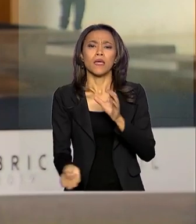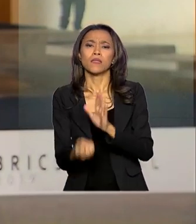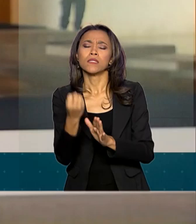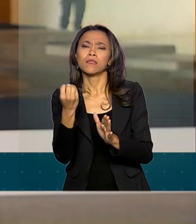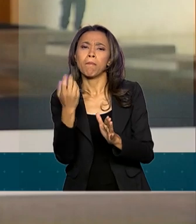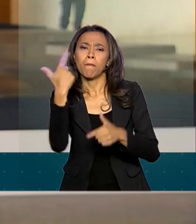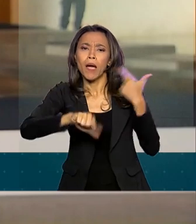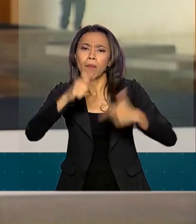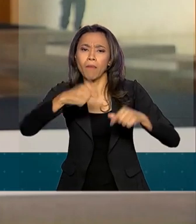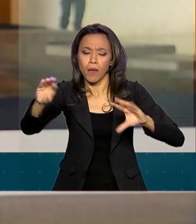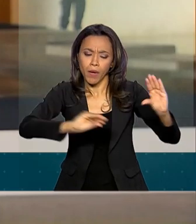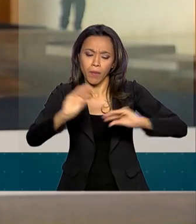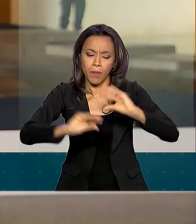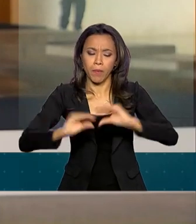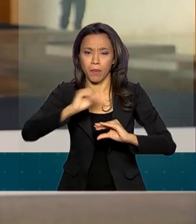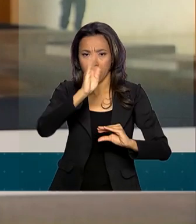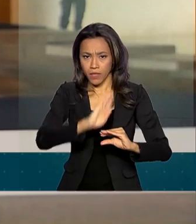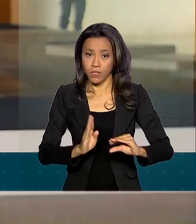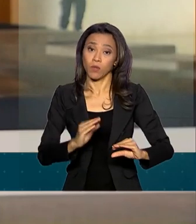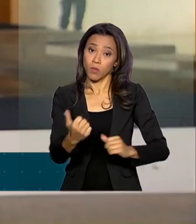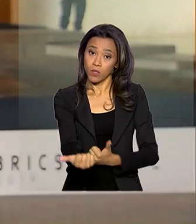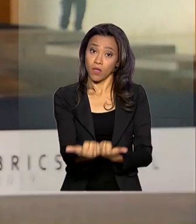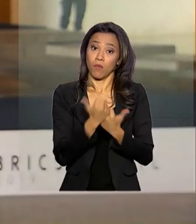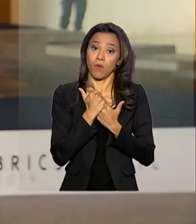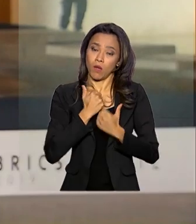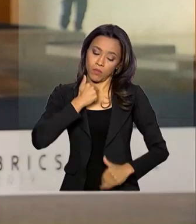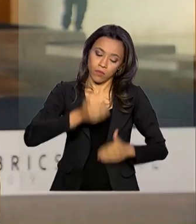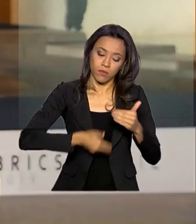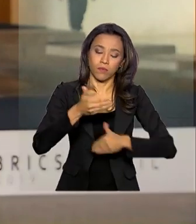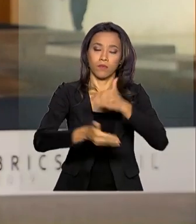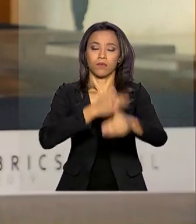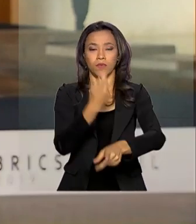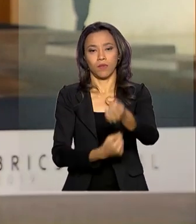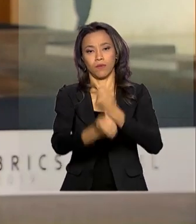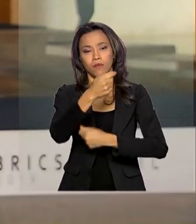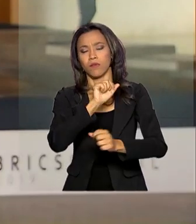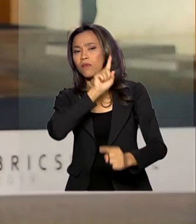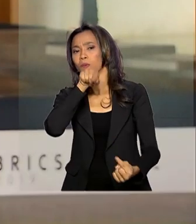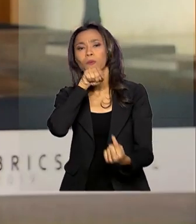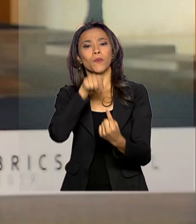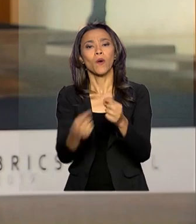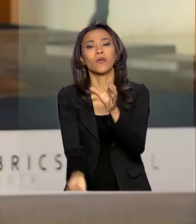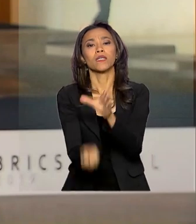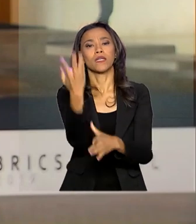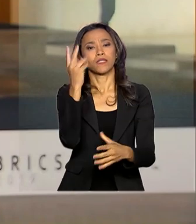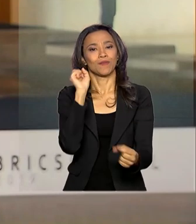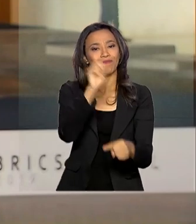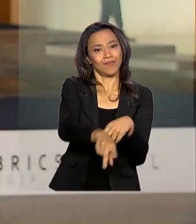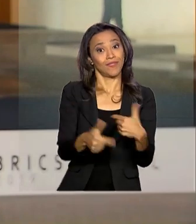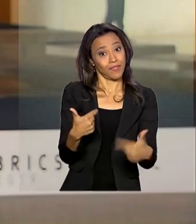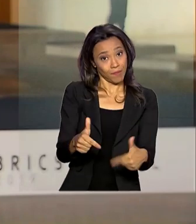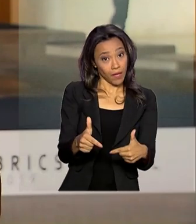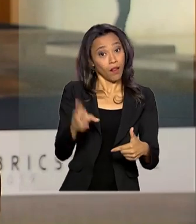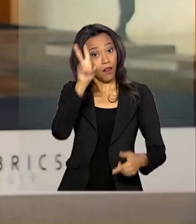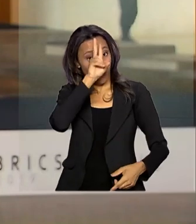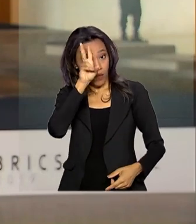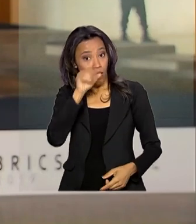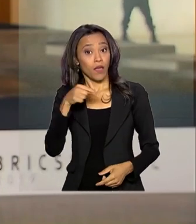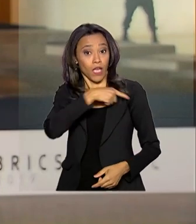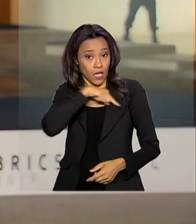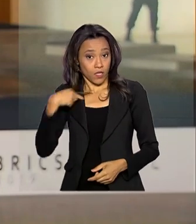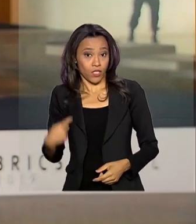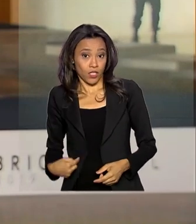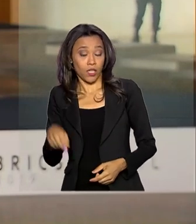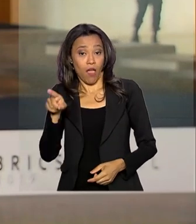para o Brasil e contribuam para o desenvolvimento econômico e a criação de empregos. Vale lembrar que a China é uma das